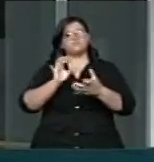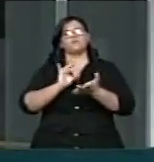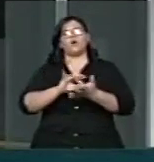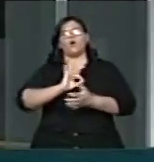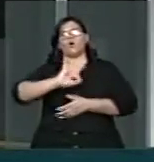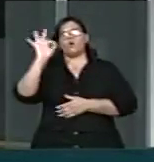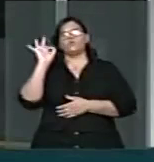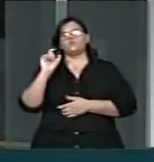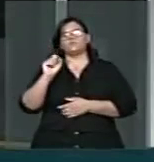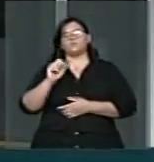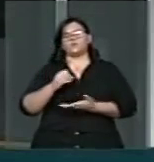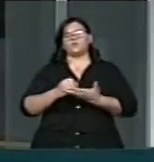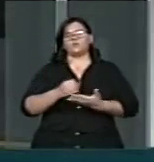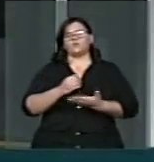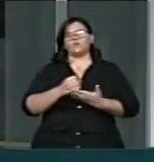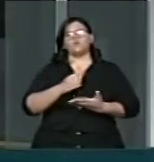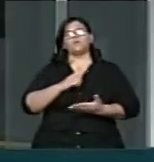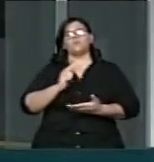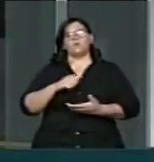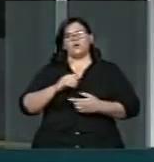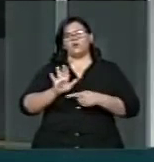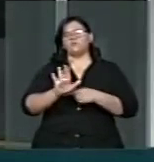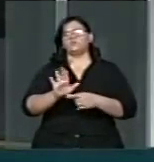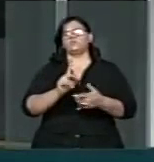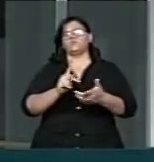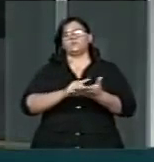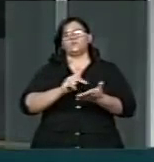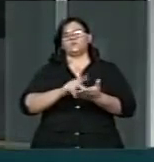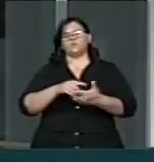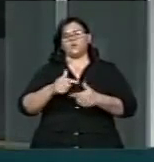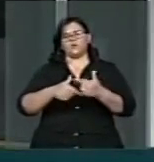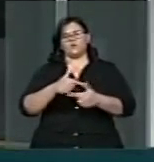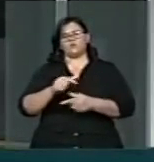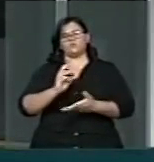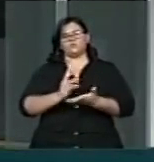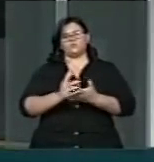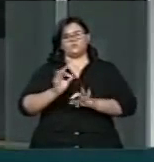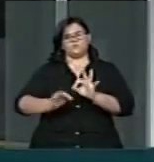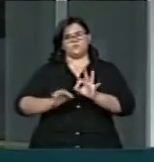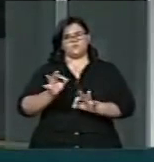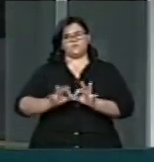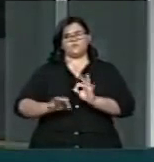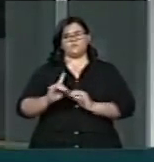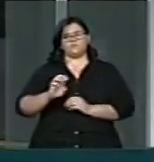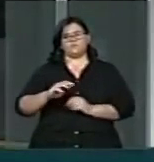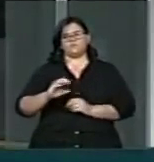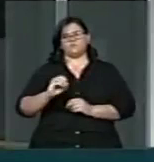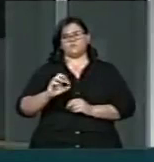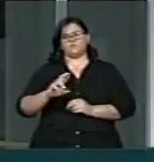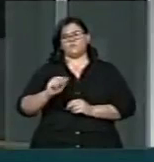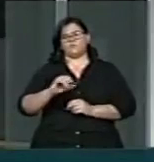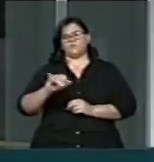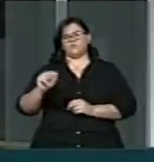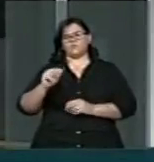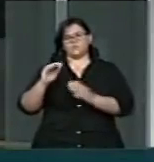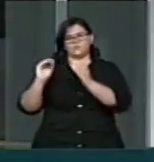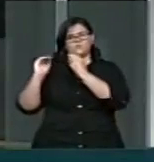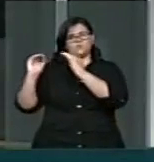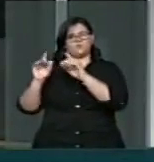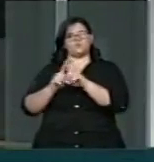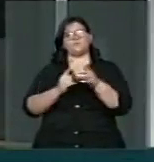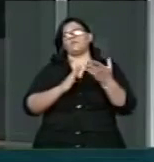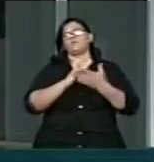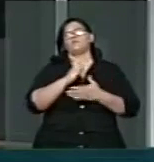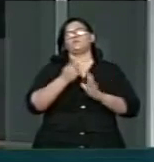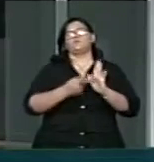efetiva garantia de condições de trabalho justas e democráticas. Da mesma forma, a aprovação do